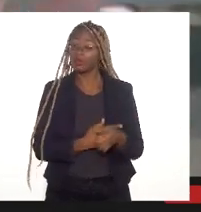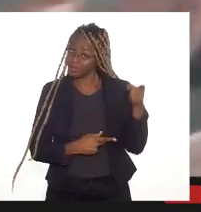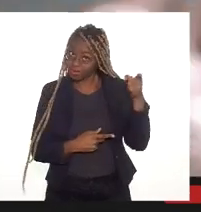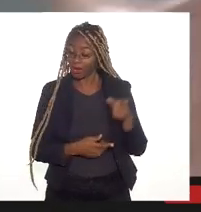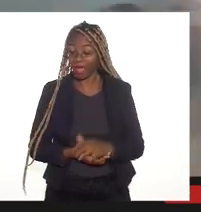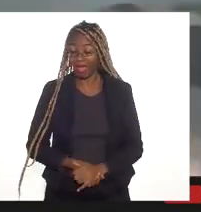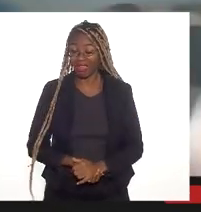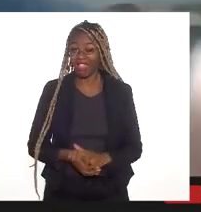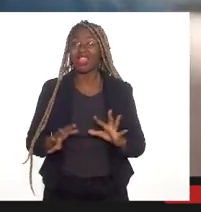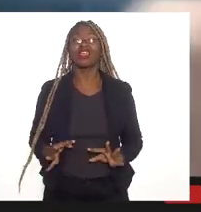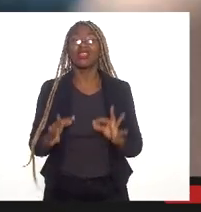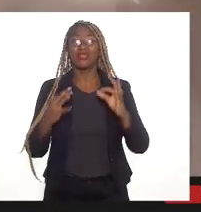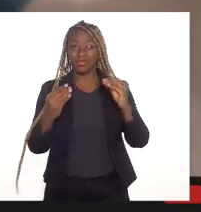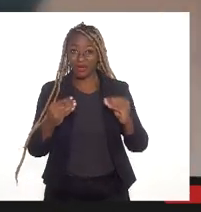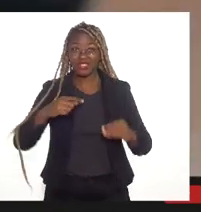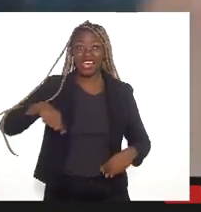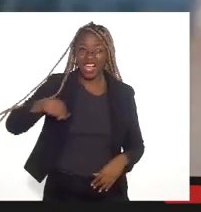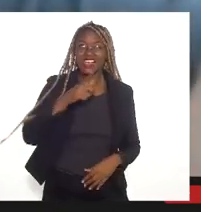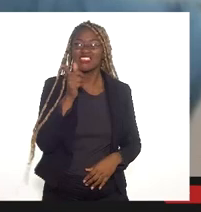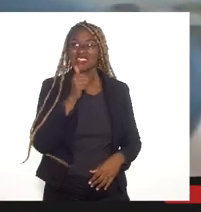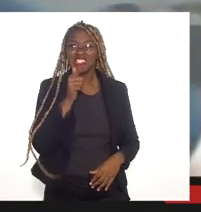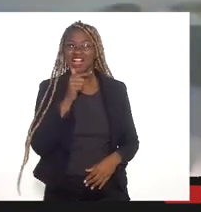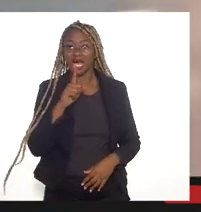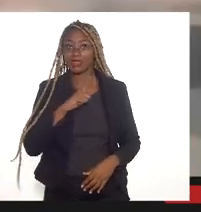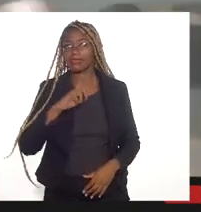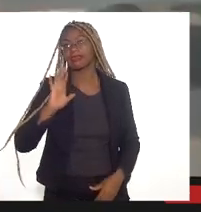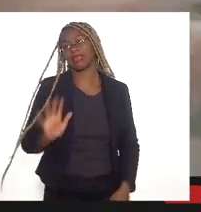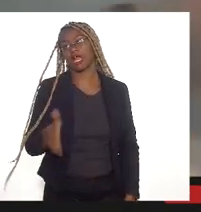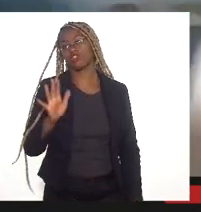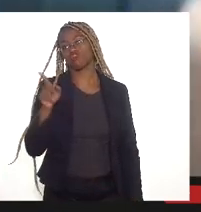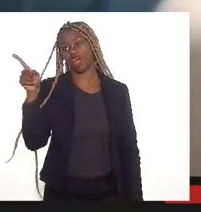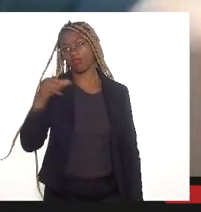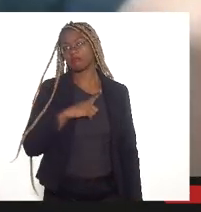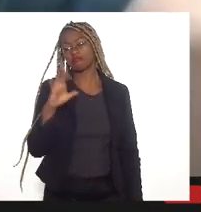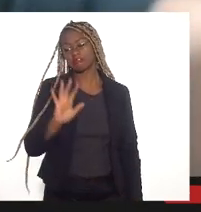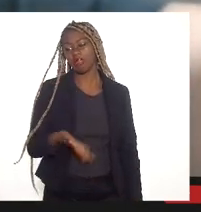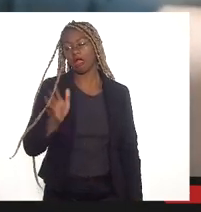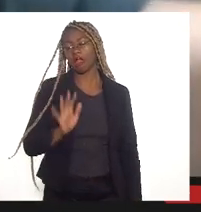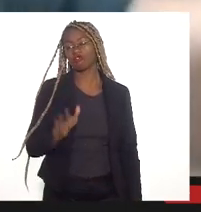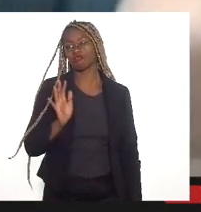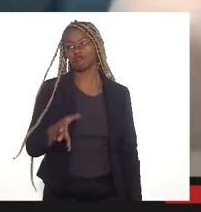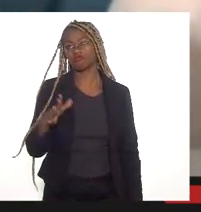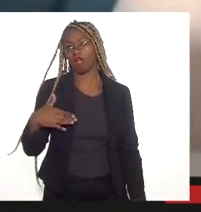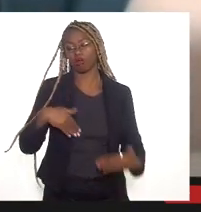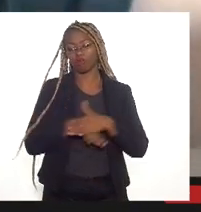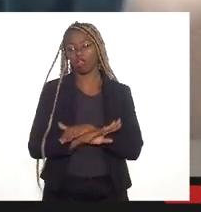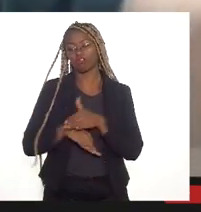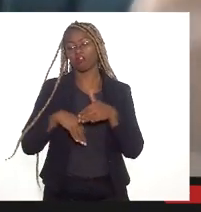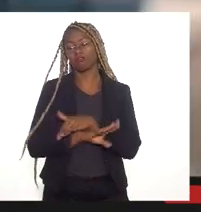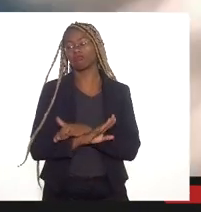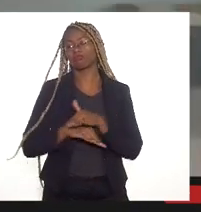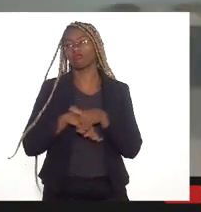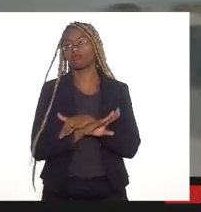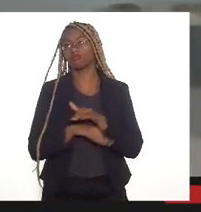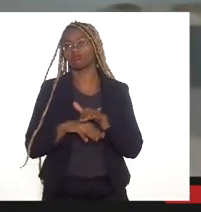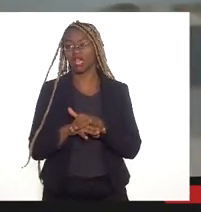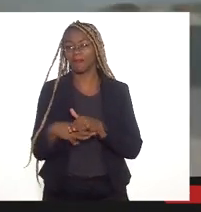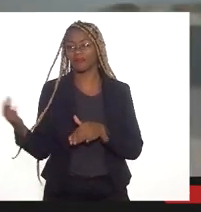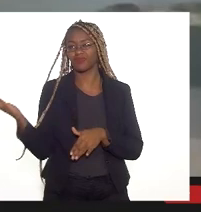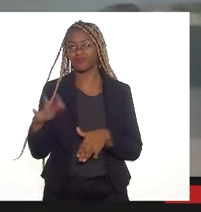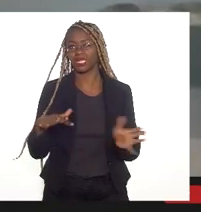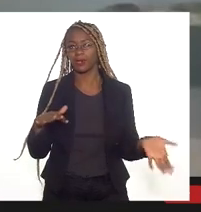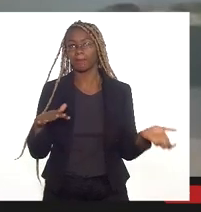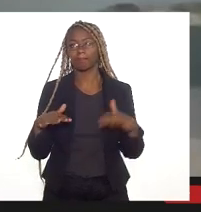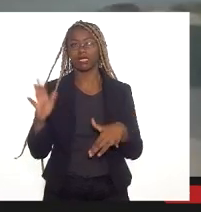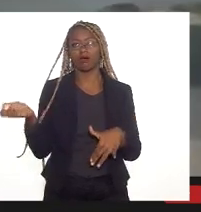esse volume de lençol freático que já existe e que é acumulado com esse aterro, o que vai